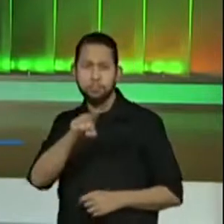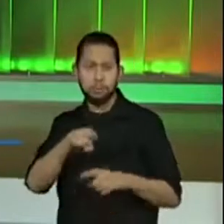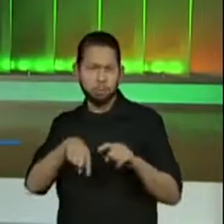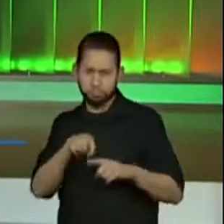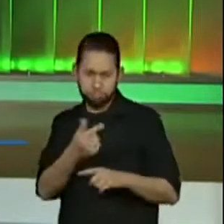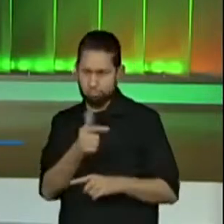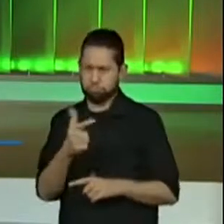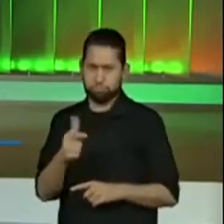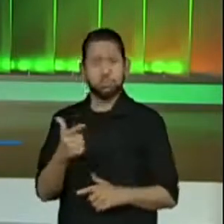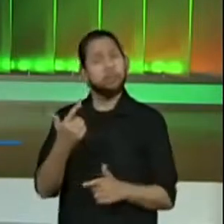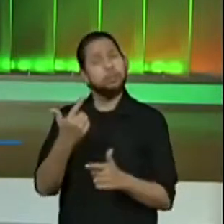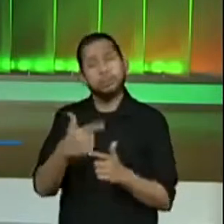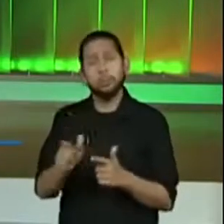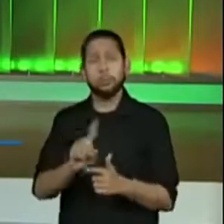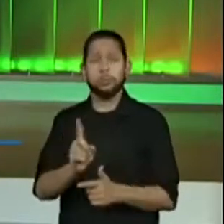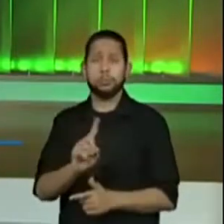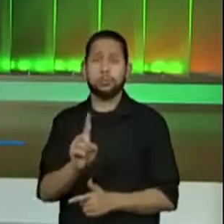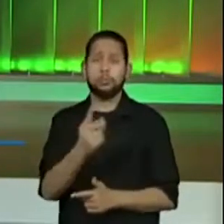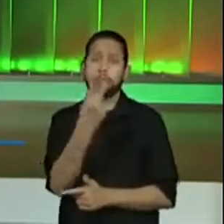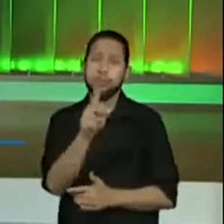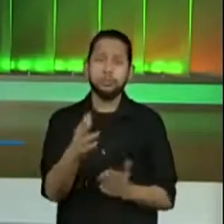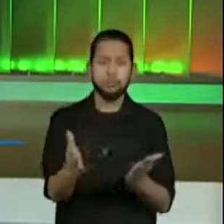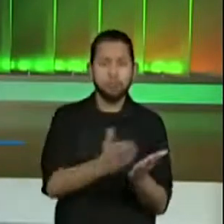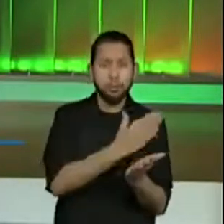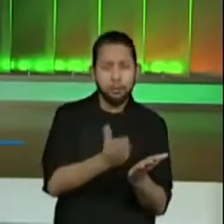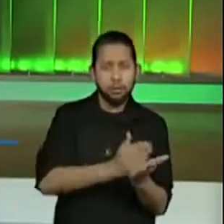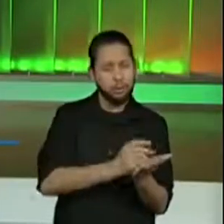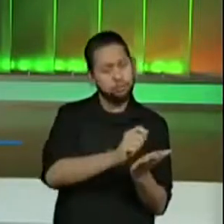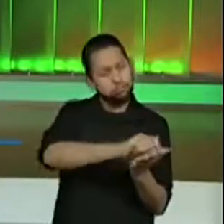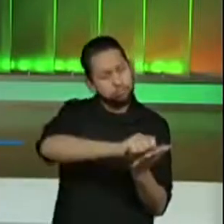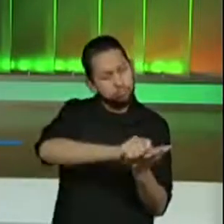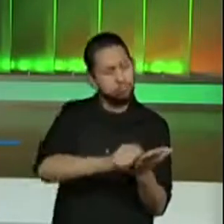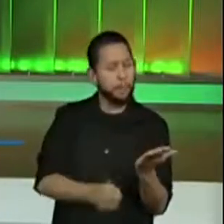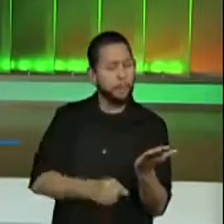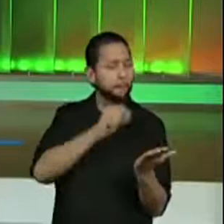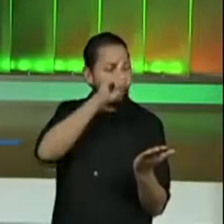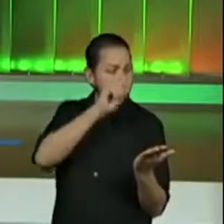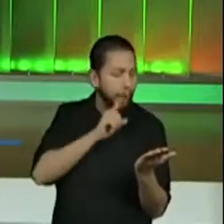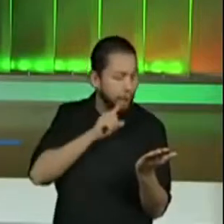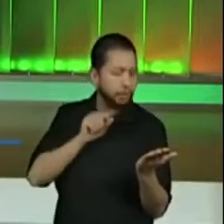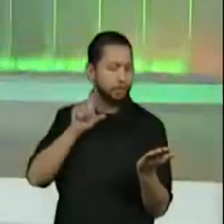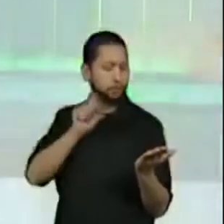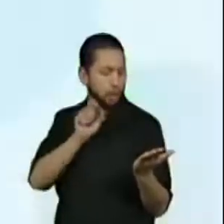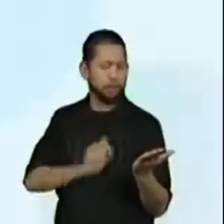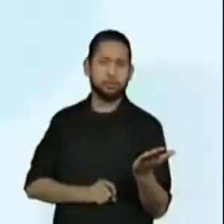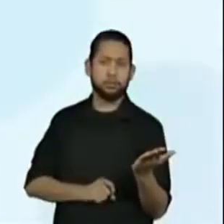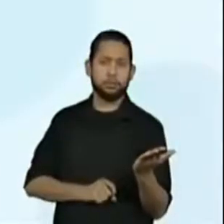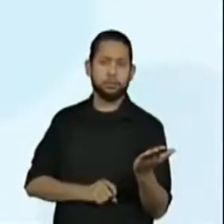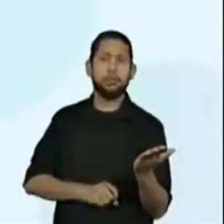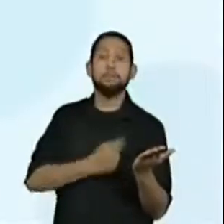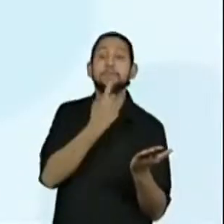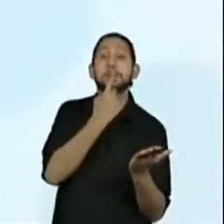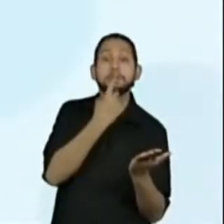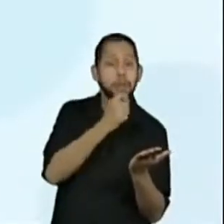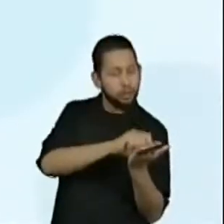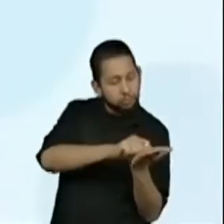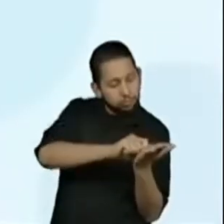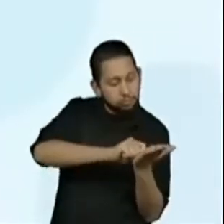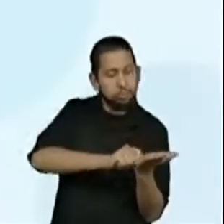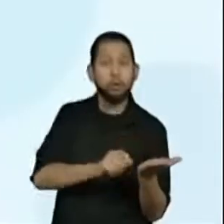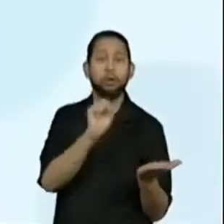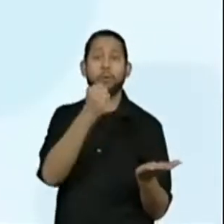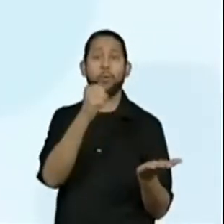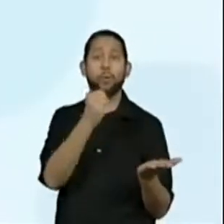10 centímetros. Fita vermelha, nós acabamos de ver que tem 8